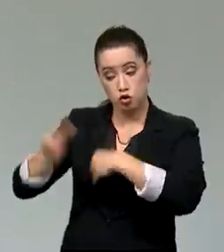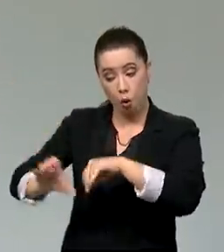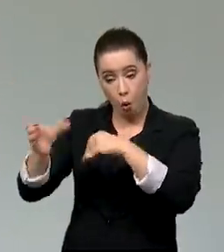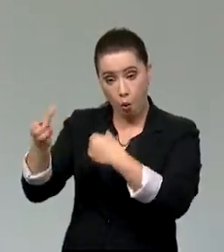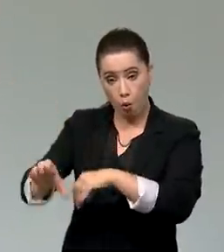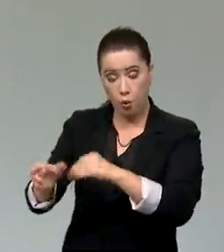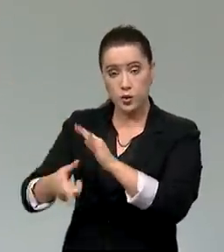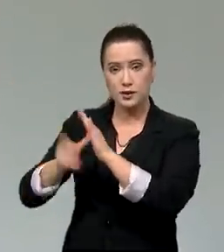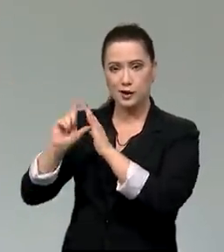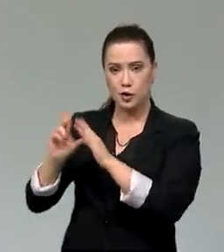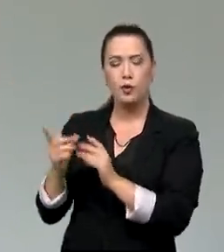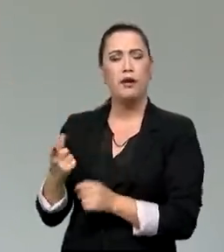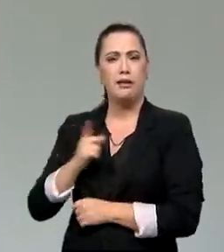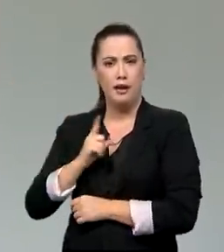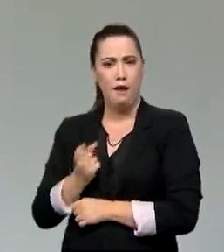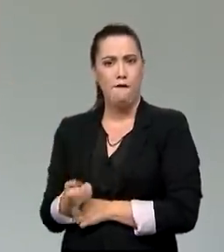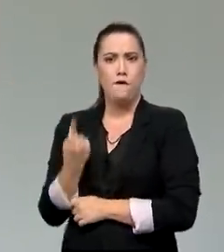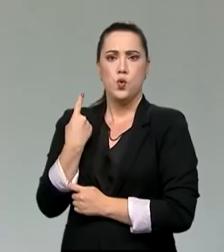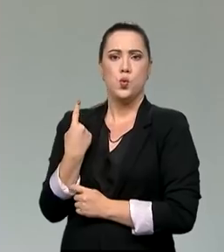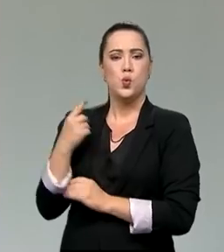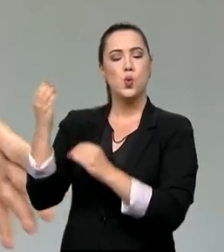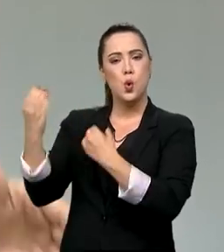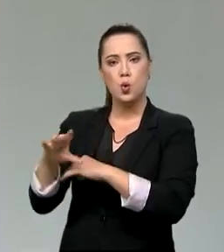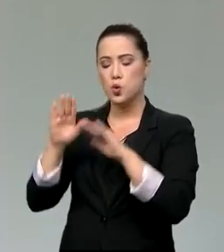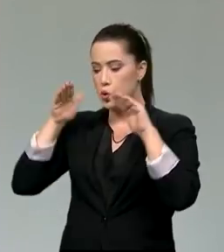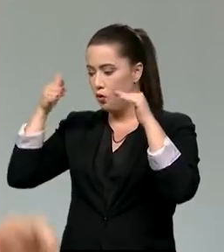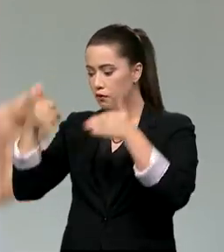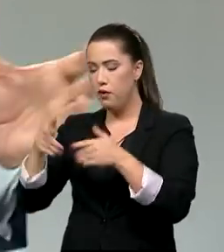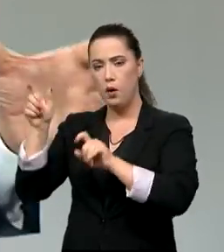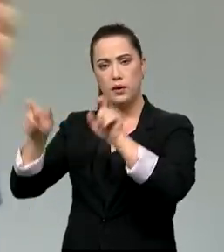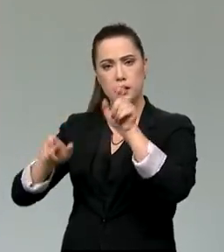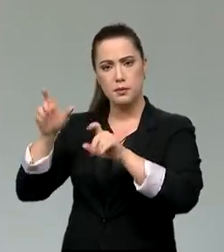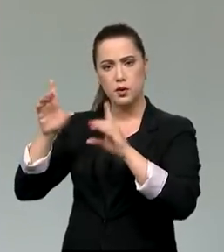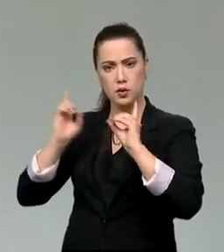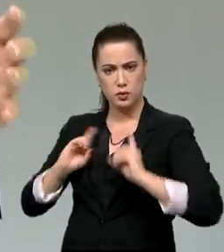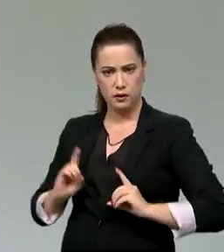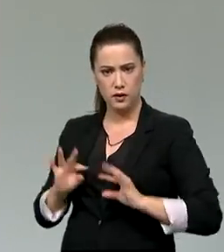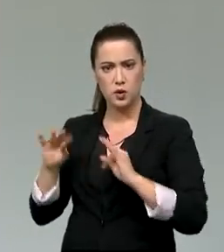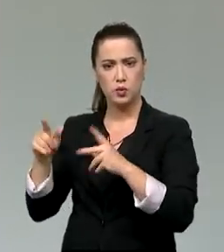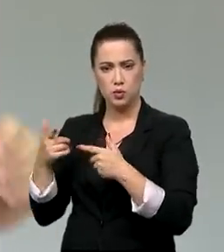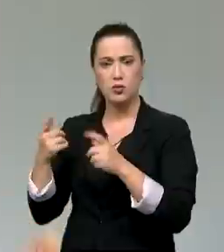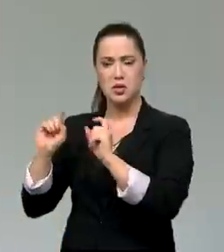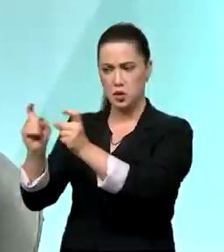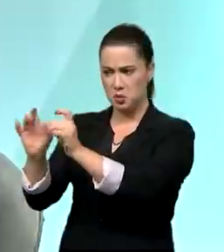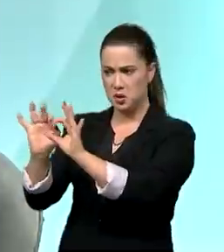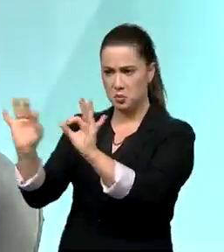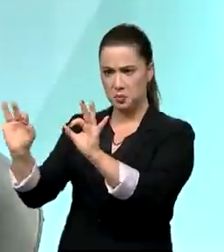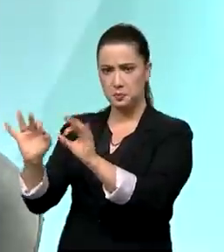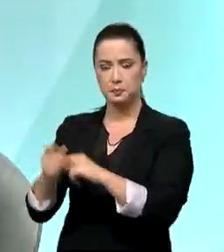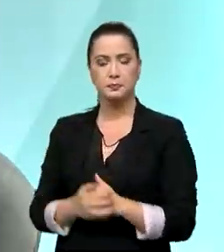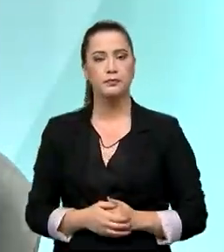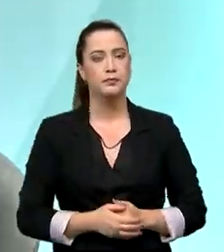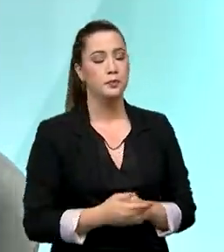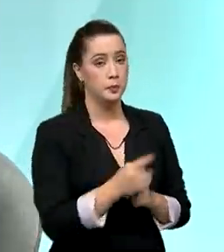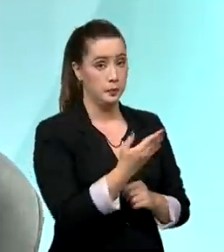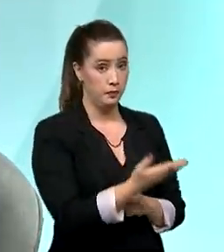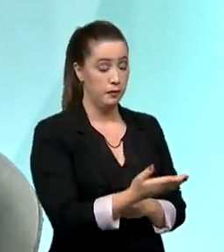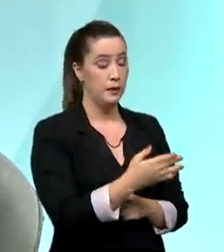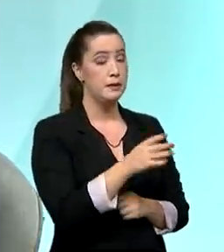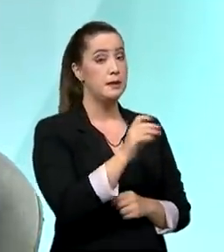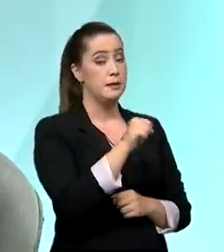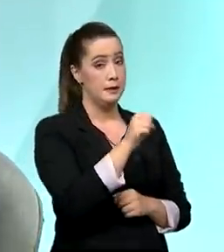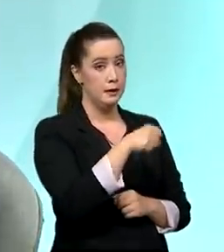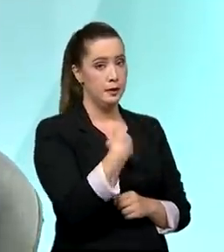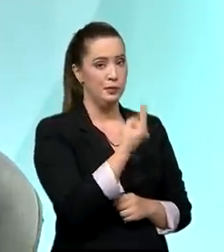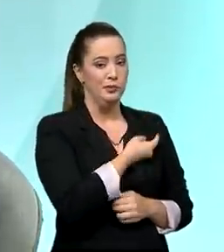abertura de um concurso em 2021 específico para essas pessoas. Tudo isso está ligado à governança e gestão? Exatamente. Nós acabamos